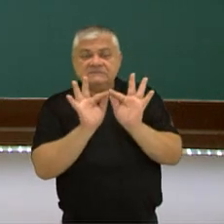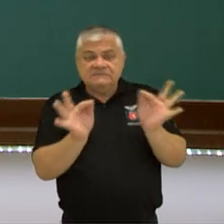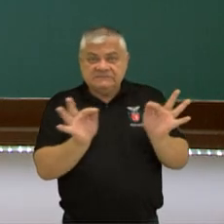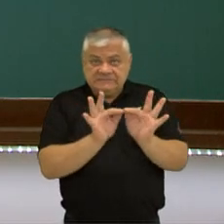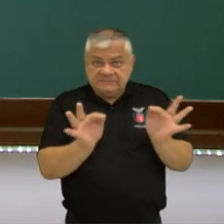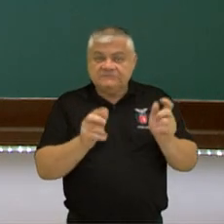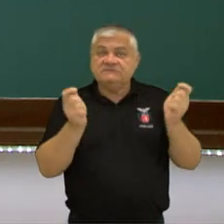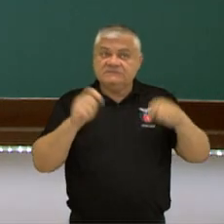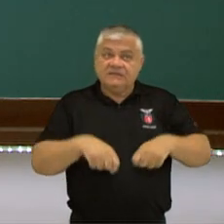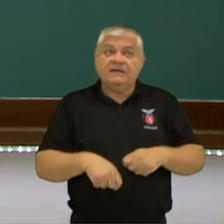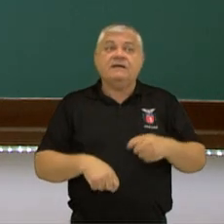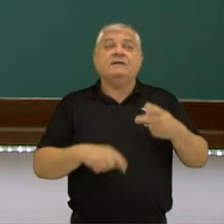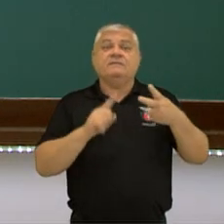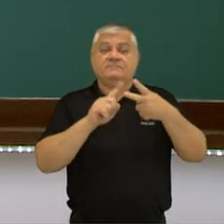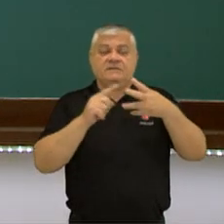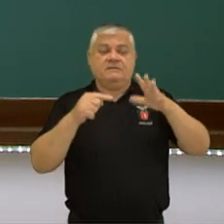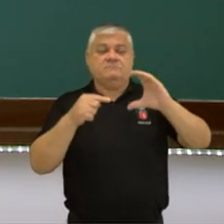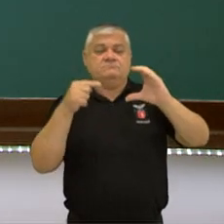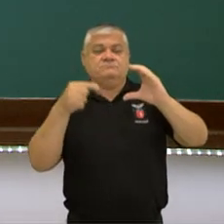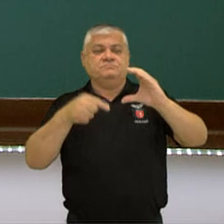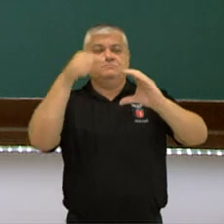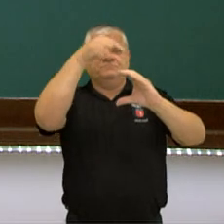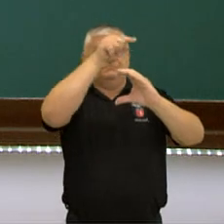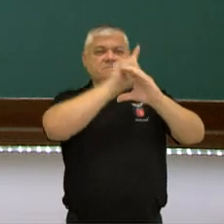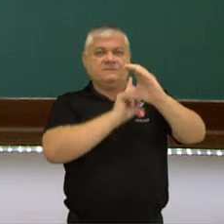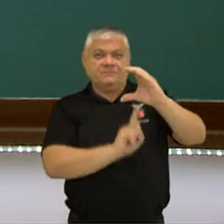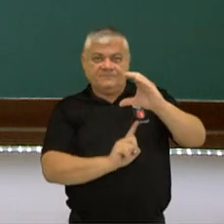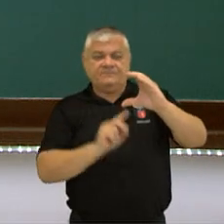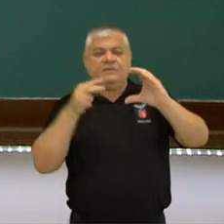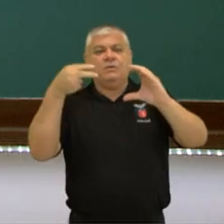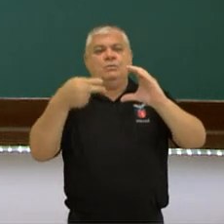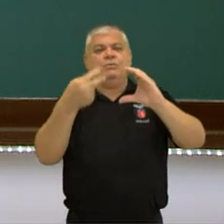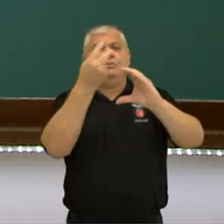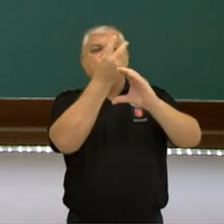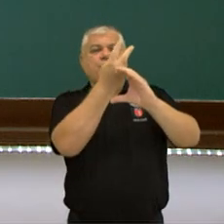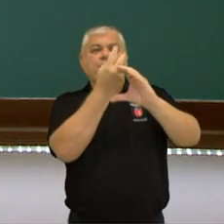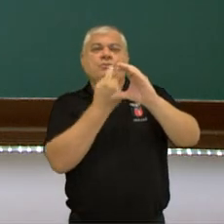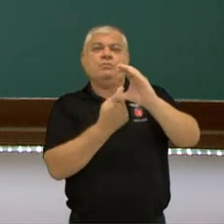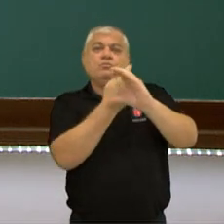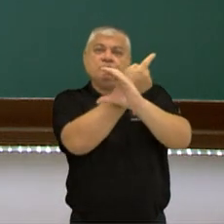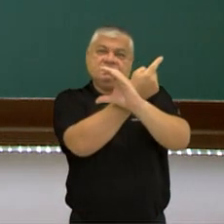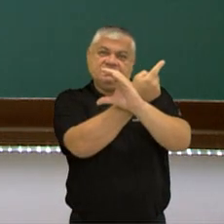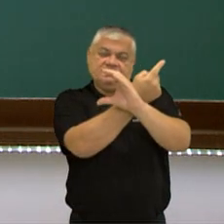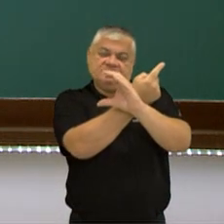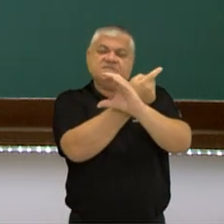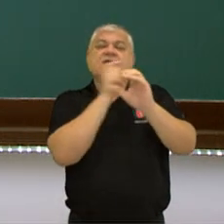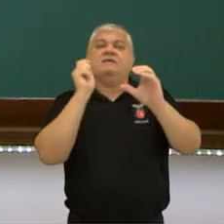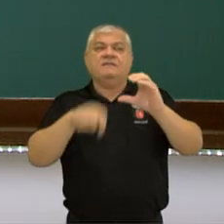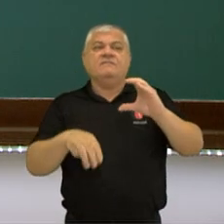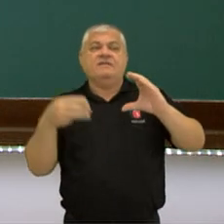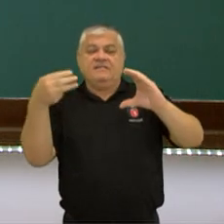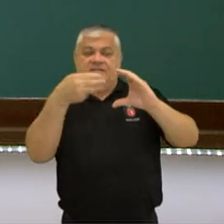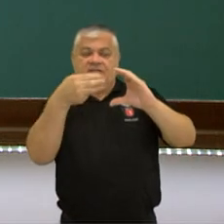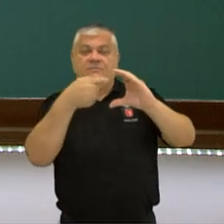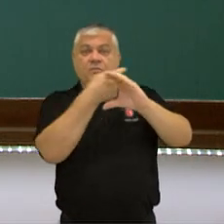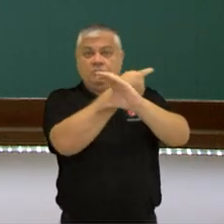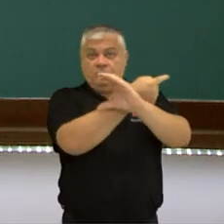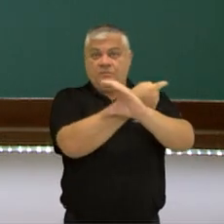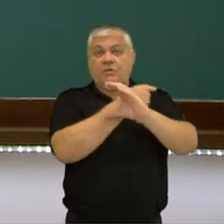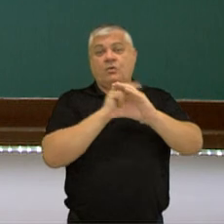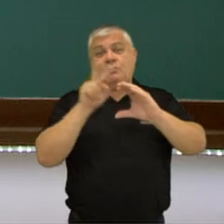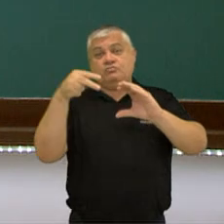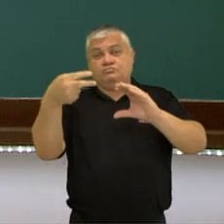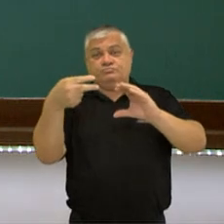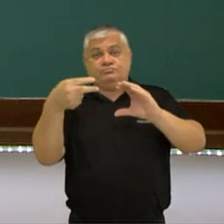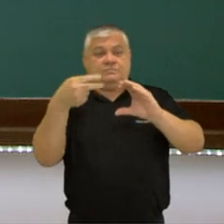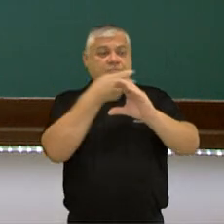Aqui, ele pode fazer uma dupla e duas simples. Pode fazer uma tripla e uma simples. Ou duas duplas.